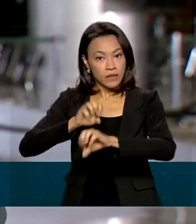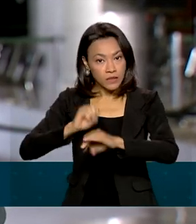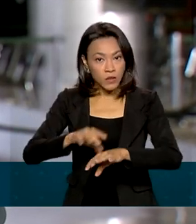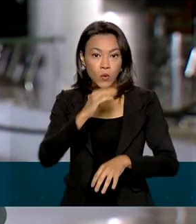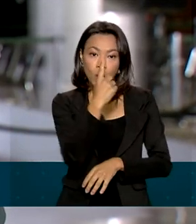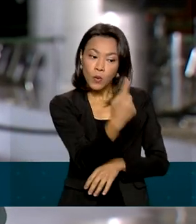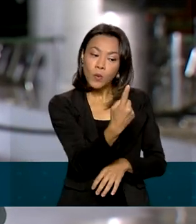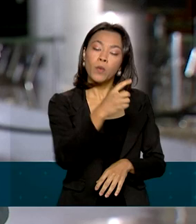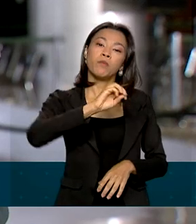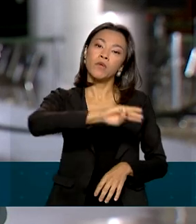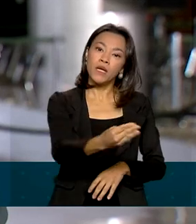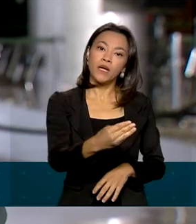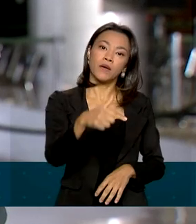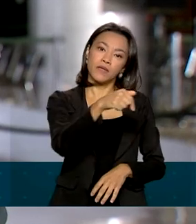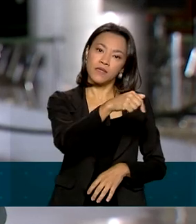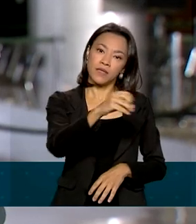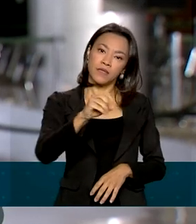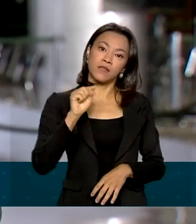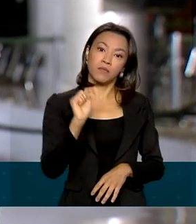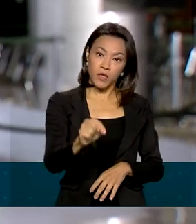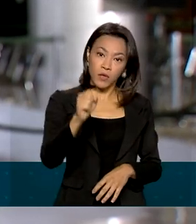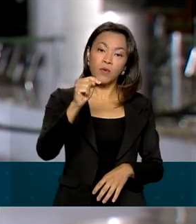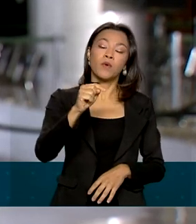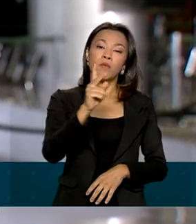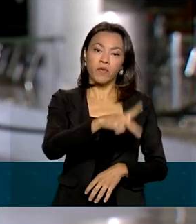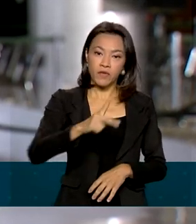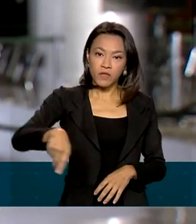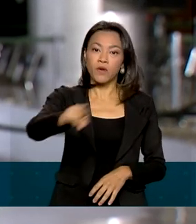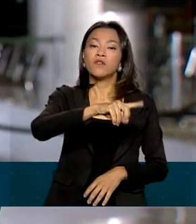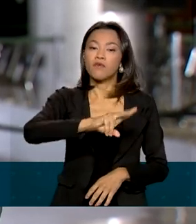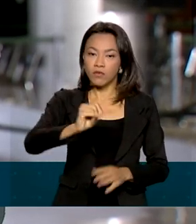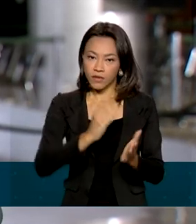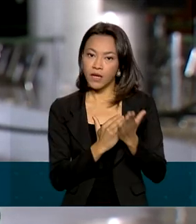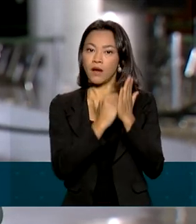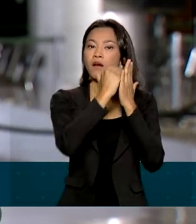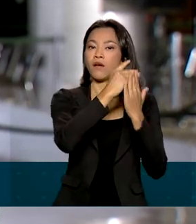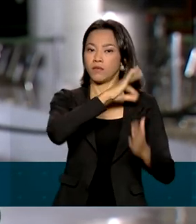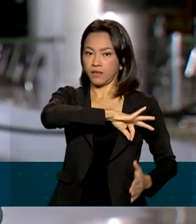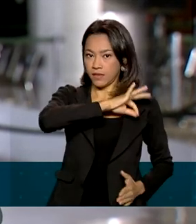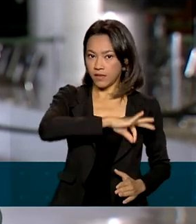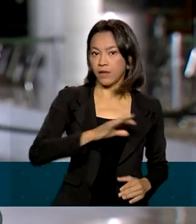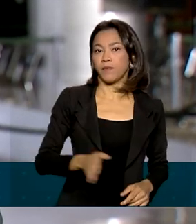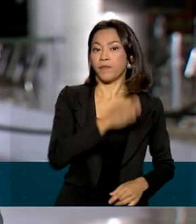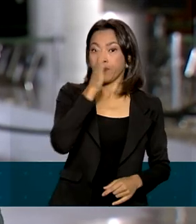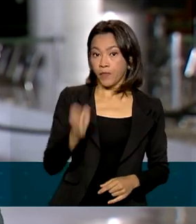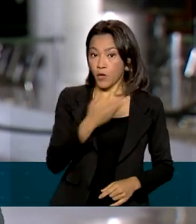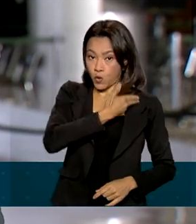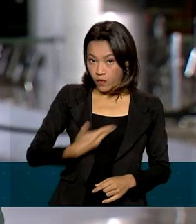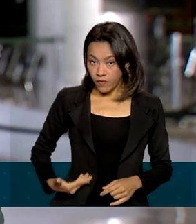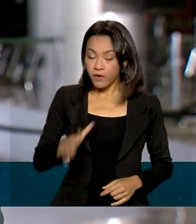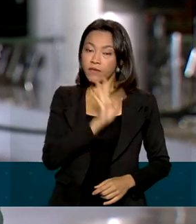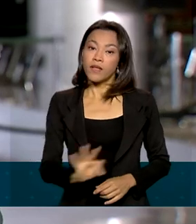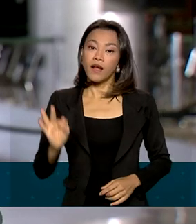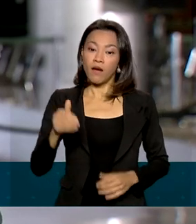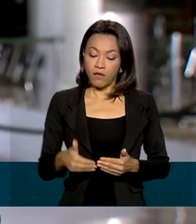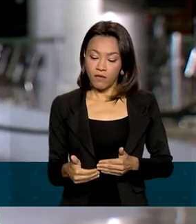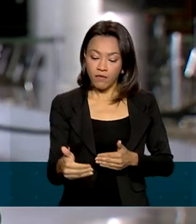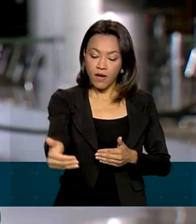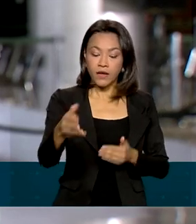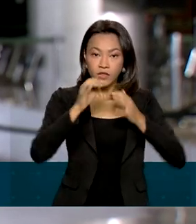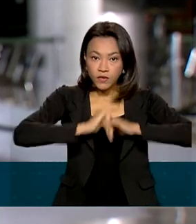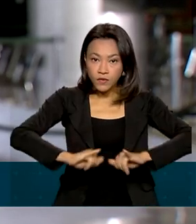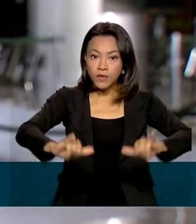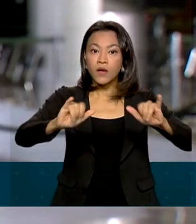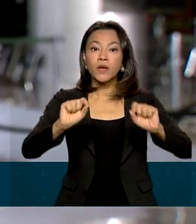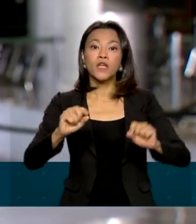700 mil professores devem ser beneficiados com essa medida. E além disso, o governo federal vai lançar aqui hoje no Palácio do Planalto,